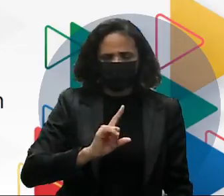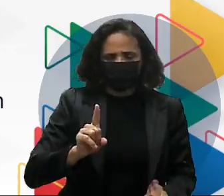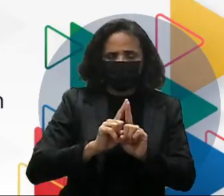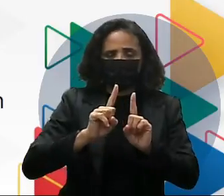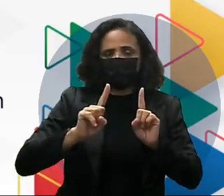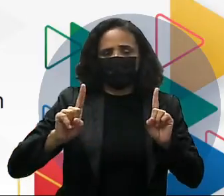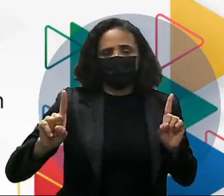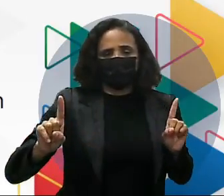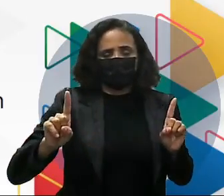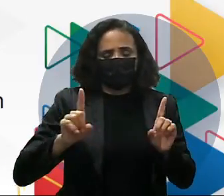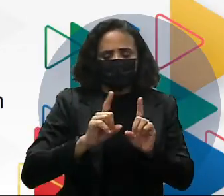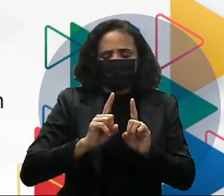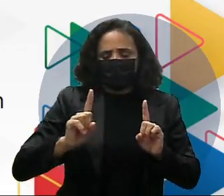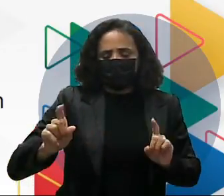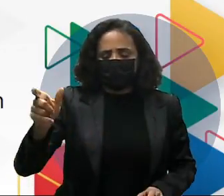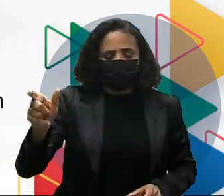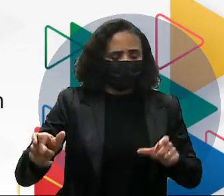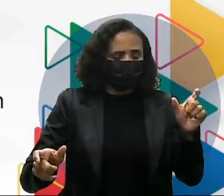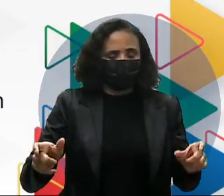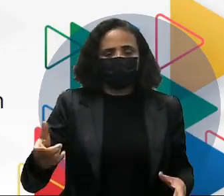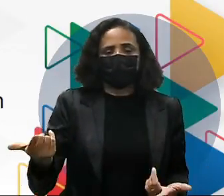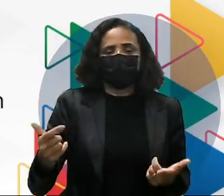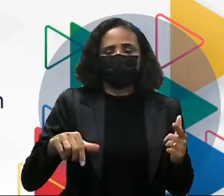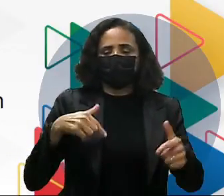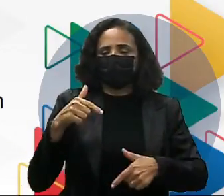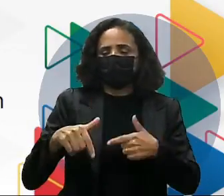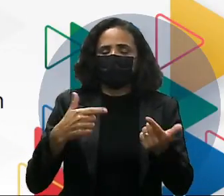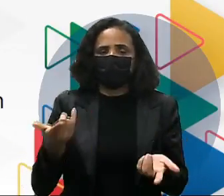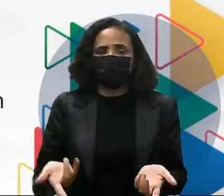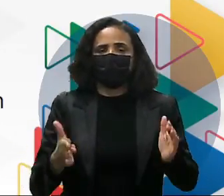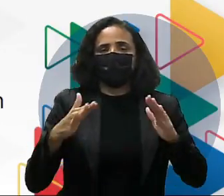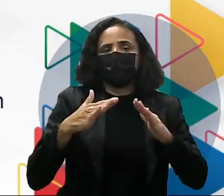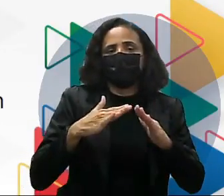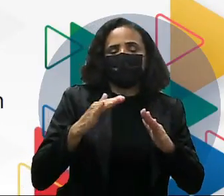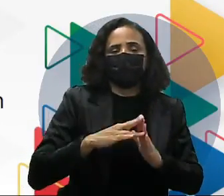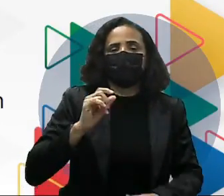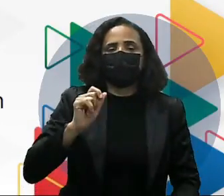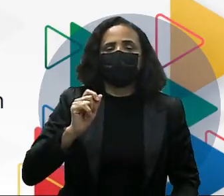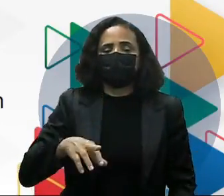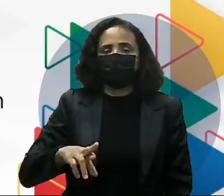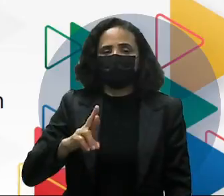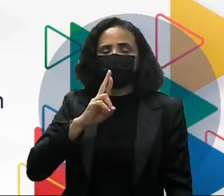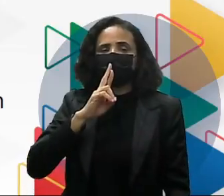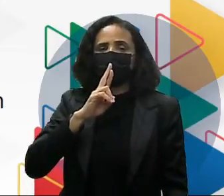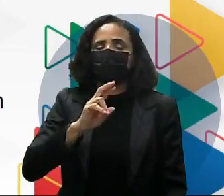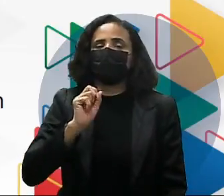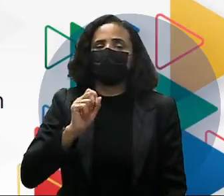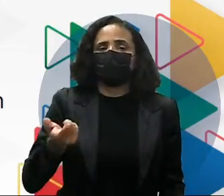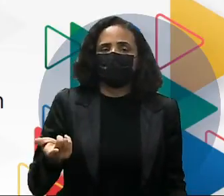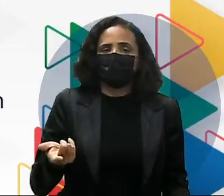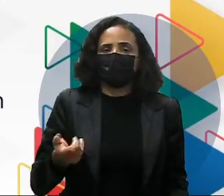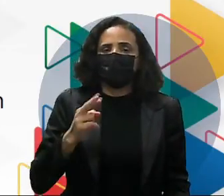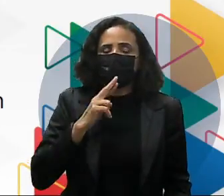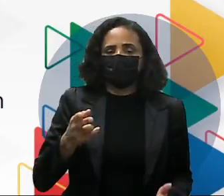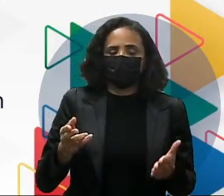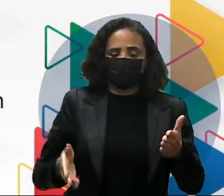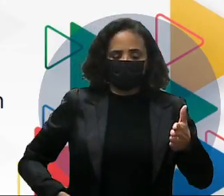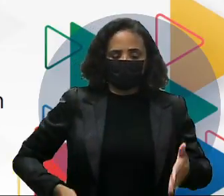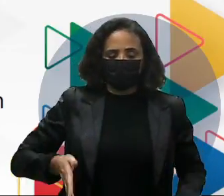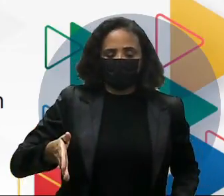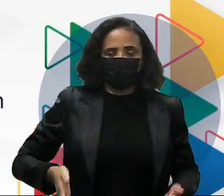Ele está ali Olha, eu estou trabalhando em casa Quem vai responder o meu chatbot É um robô